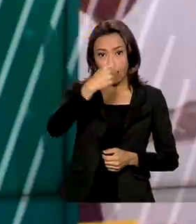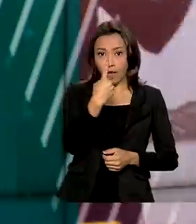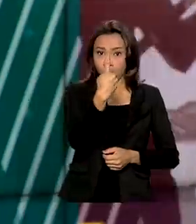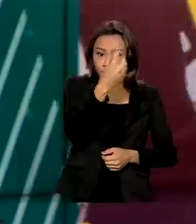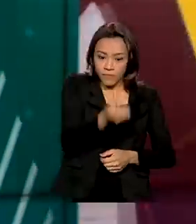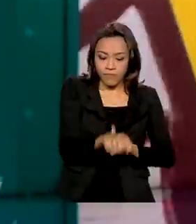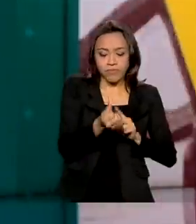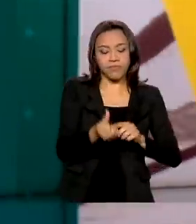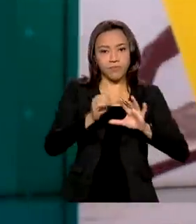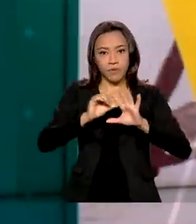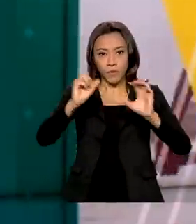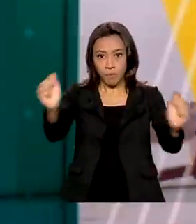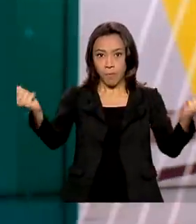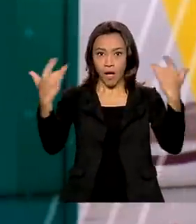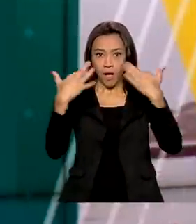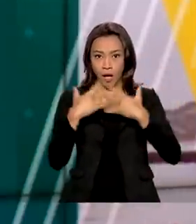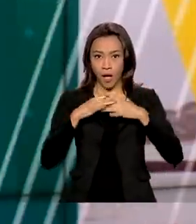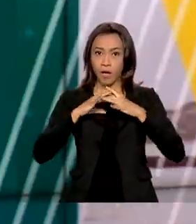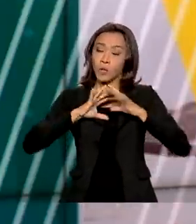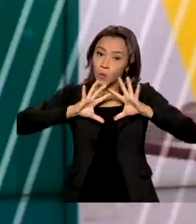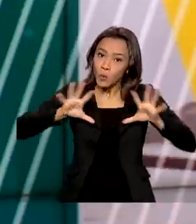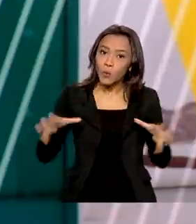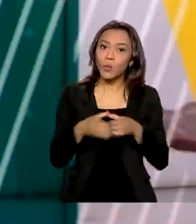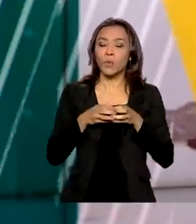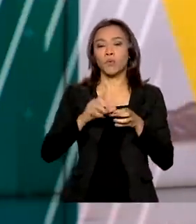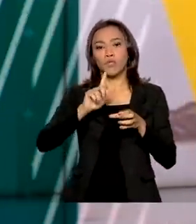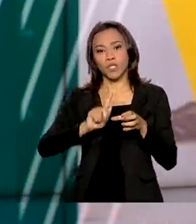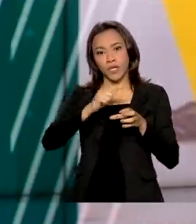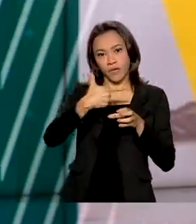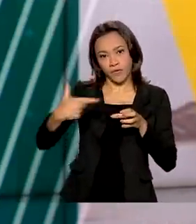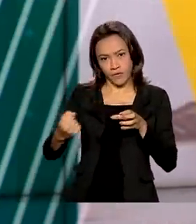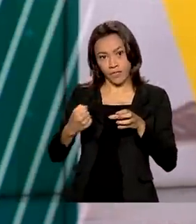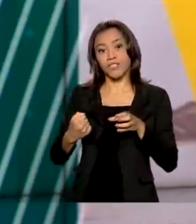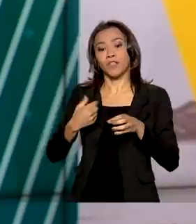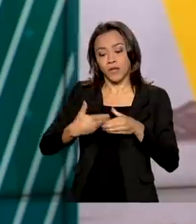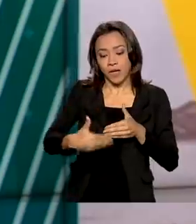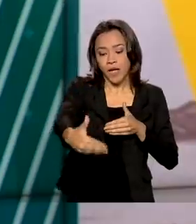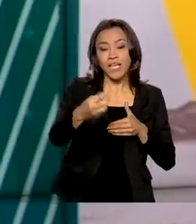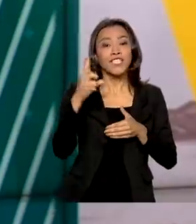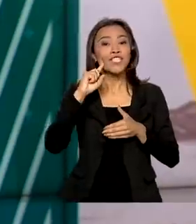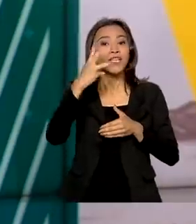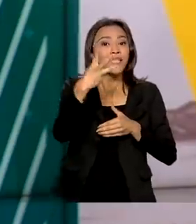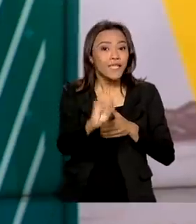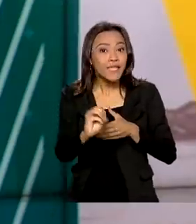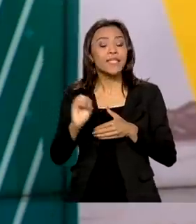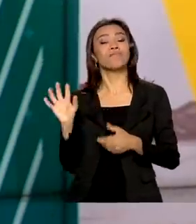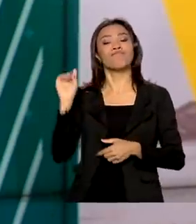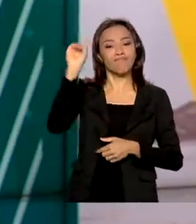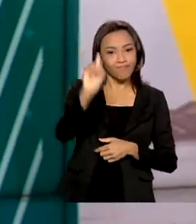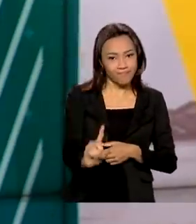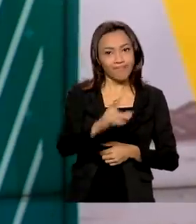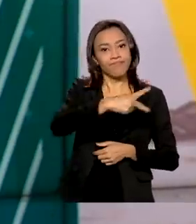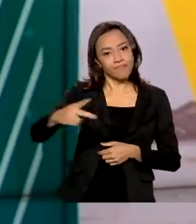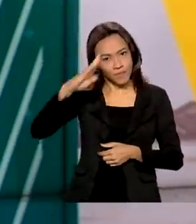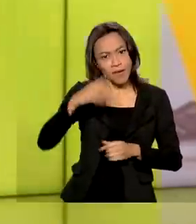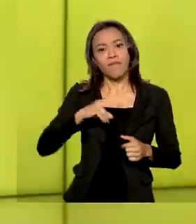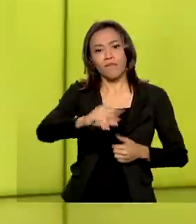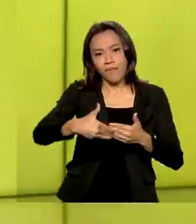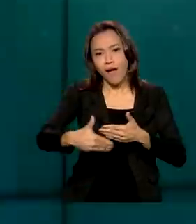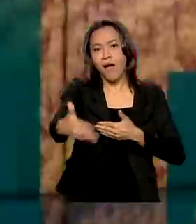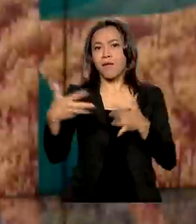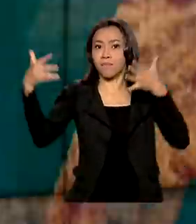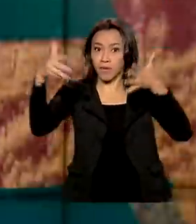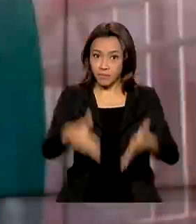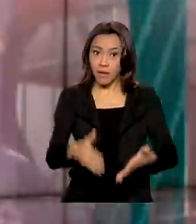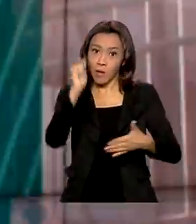começa no próximo dia 30. O presidente Jair Bolsonaro vai participar do encontro em Roma, na Itália. O Brasil vai apresentar as medidas